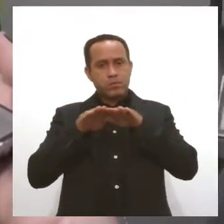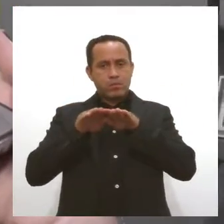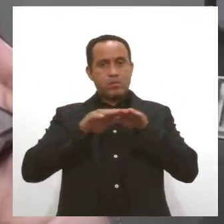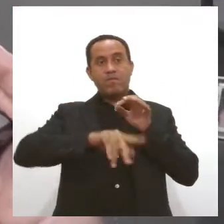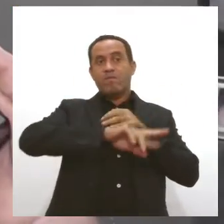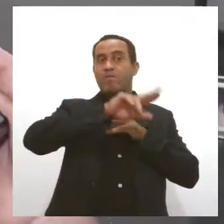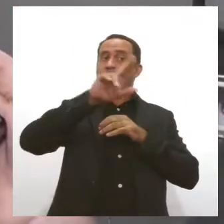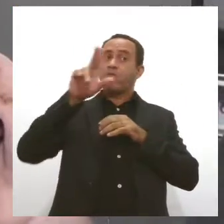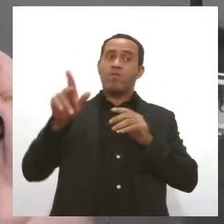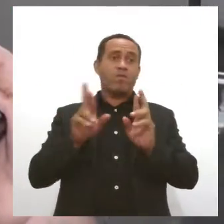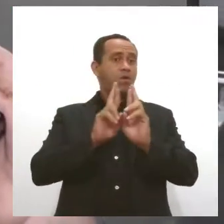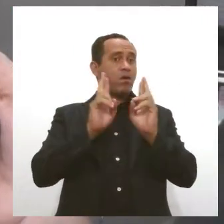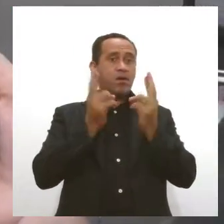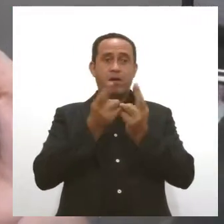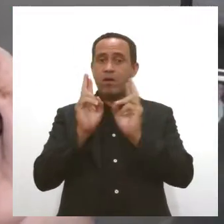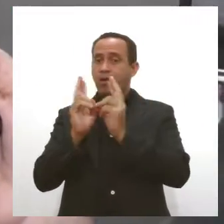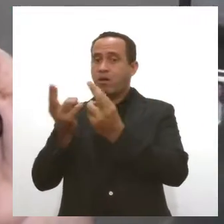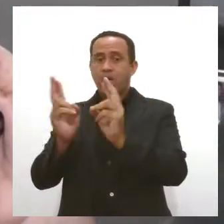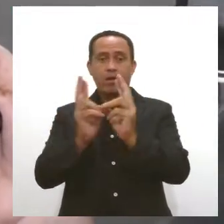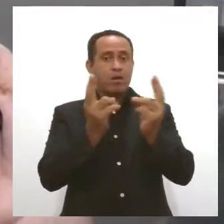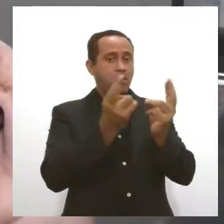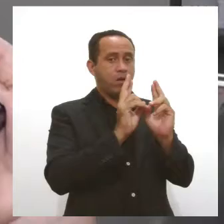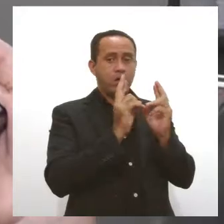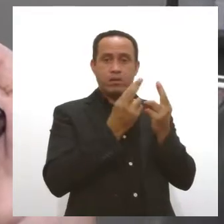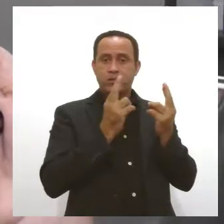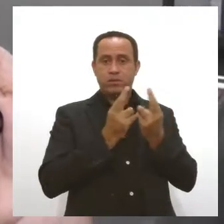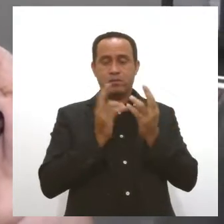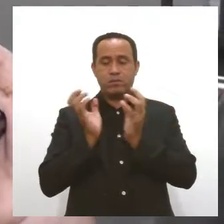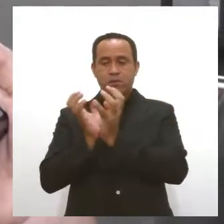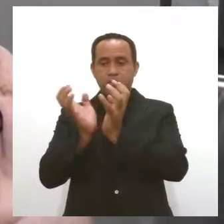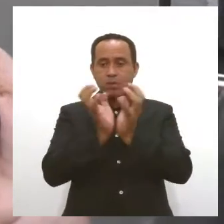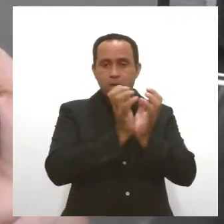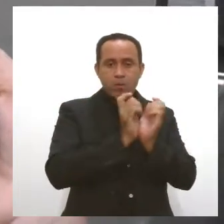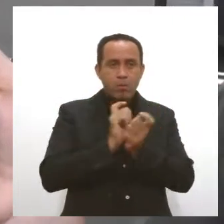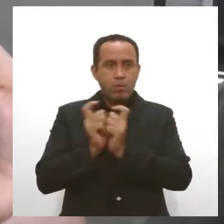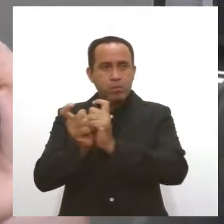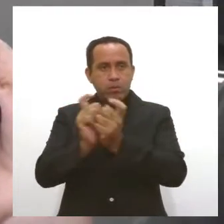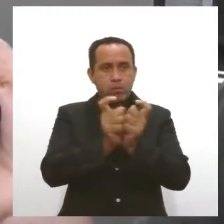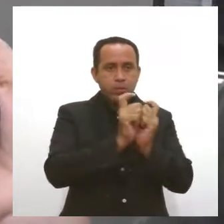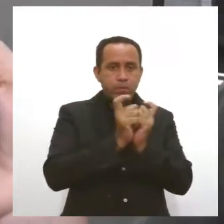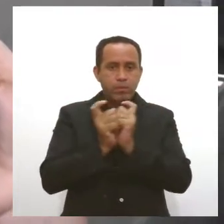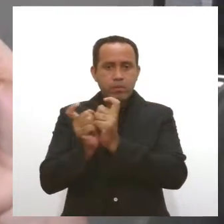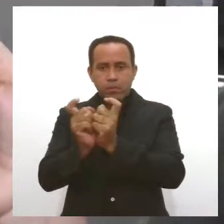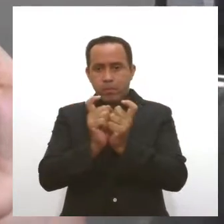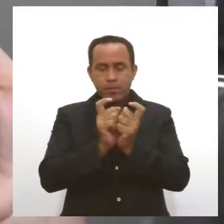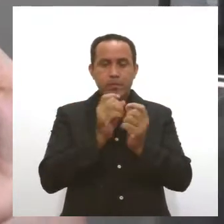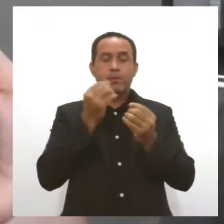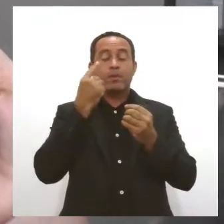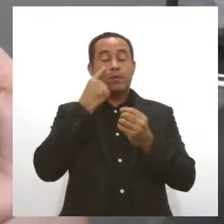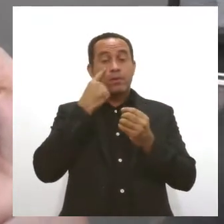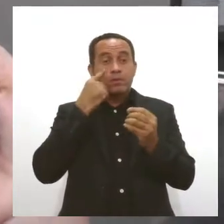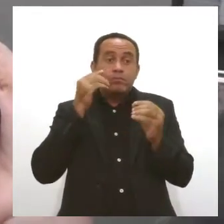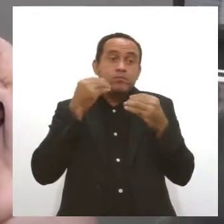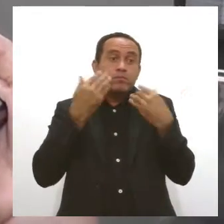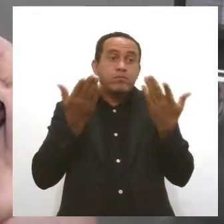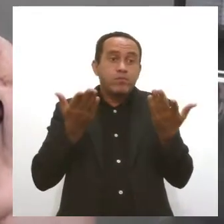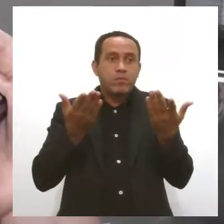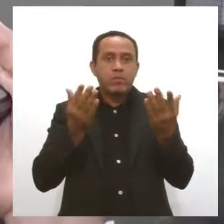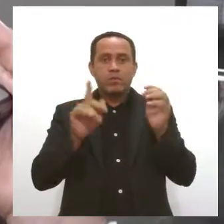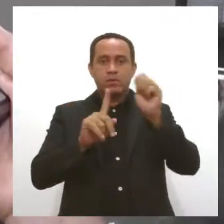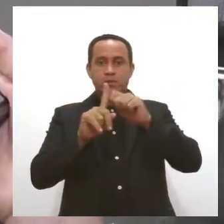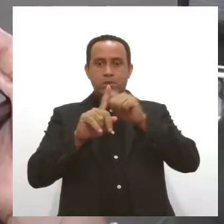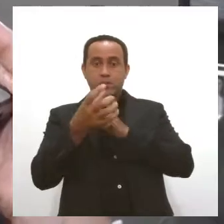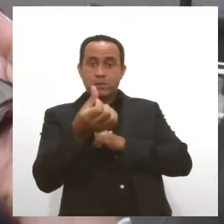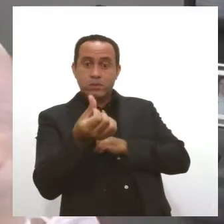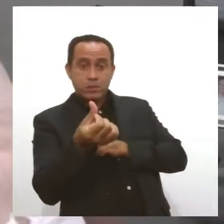e inúmeras reuniões, vários pareceres foram dados abordando todos os pedidos do sindicato, até que nós chegamos ao final de seis meses com uma